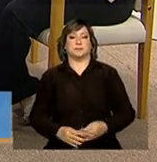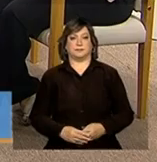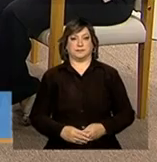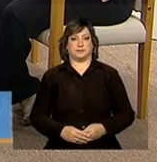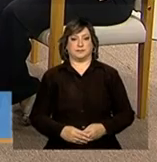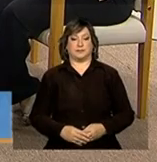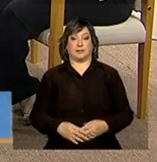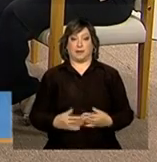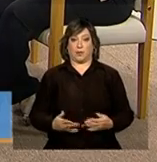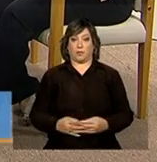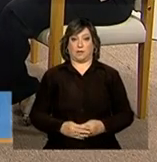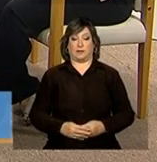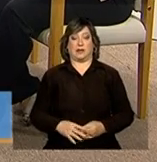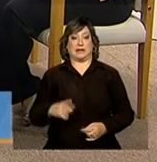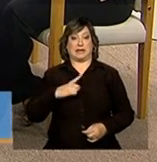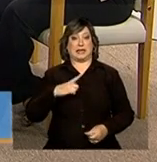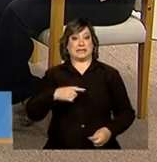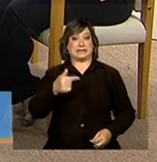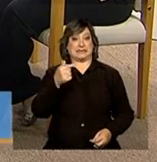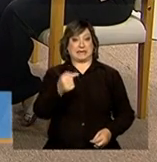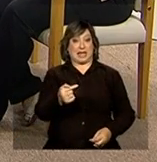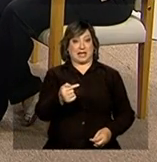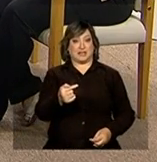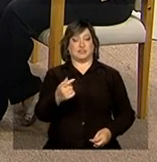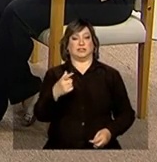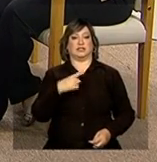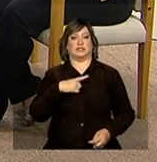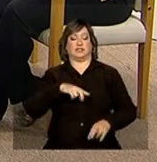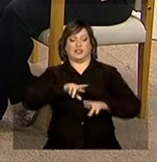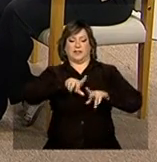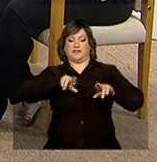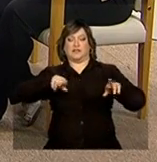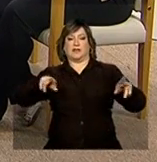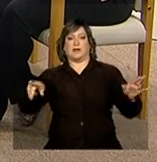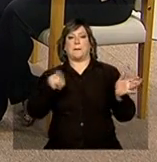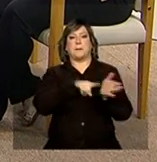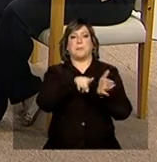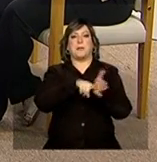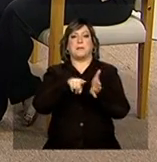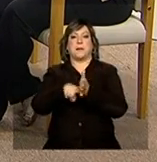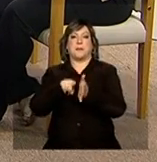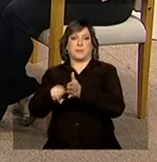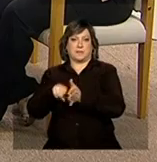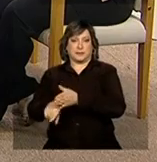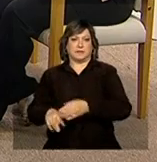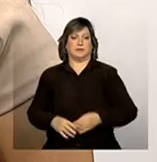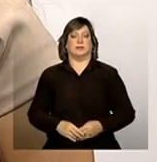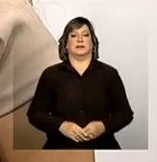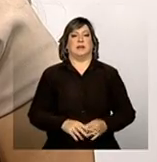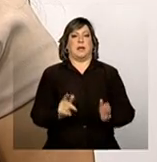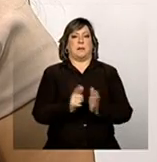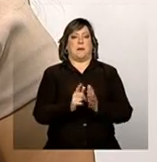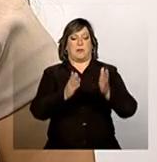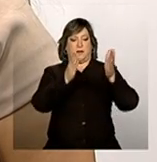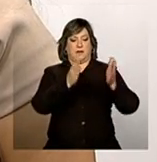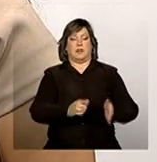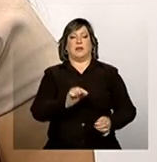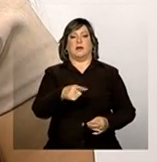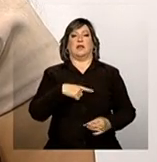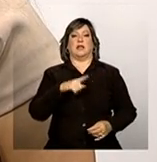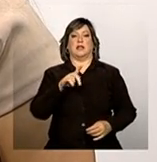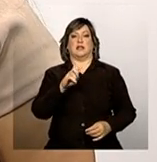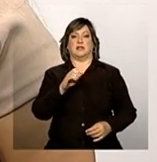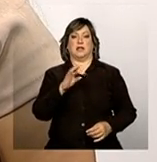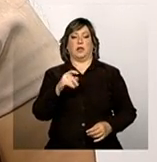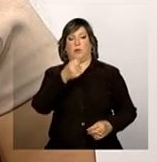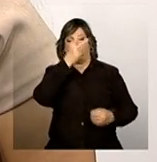Então, são sete questionários, né? Sete diferentes. Exatamente, sete diferentes questionários. Um para a gestão municipal, um para